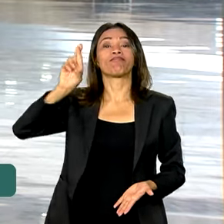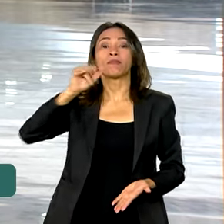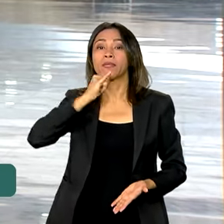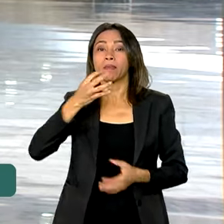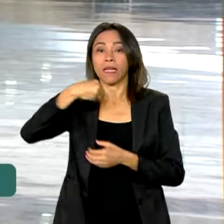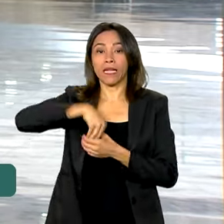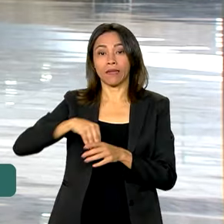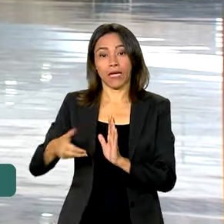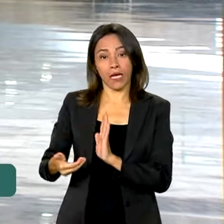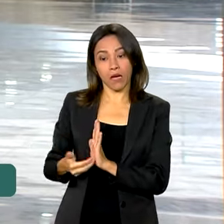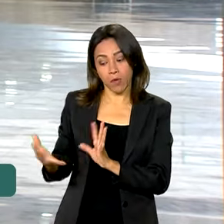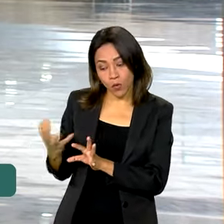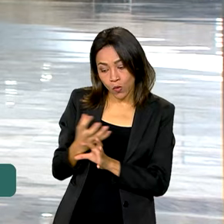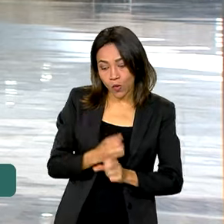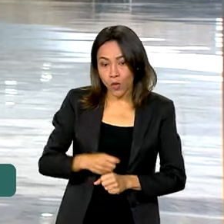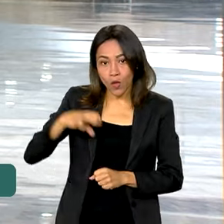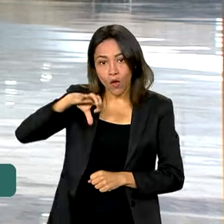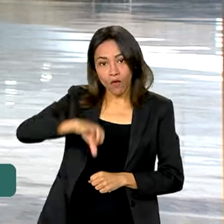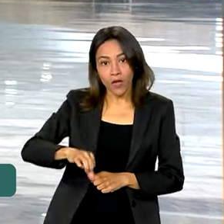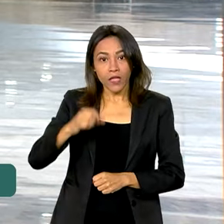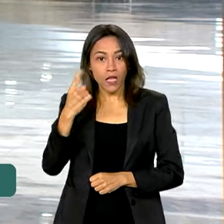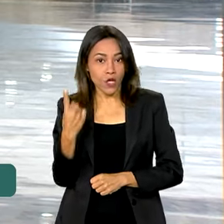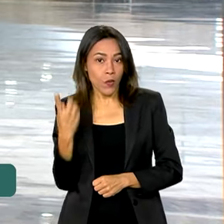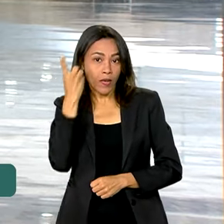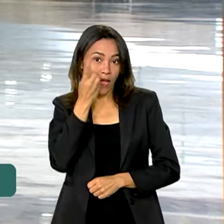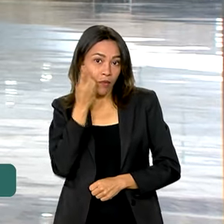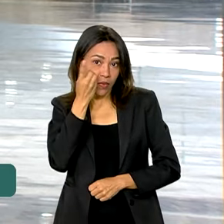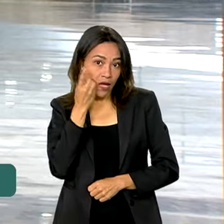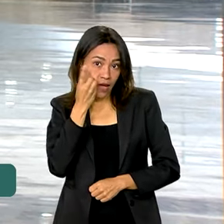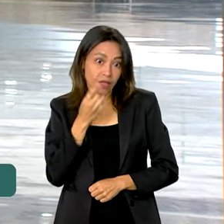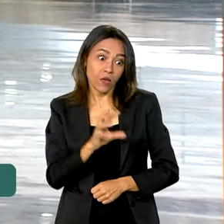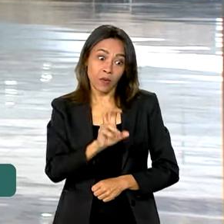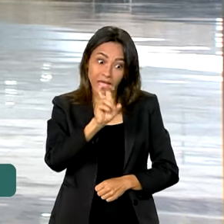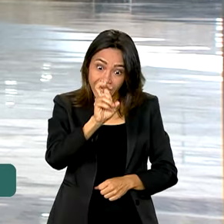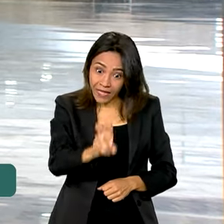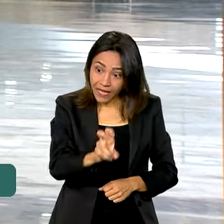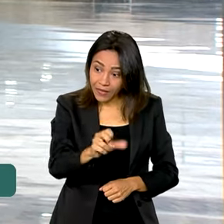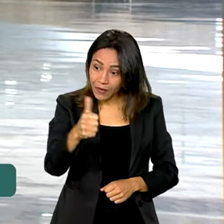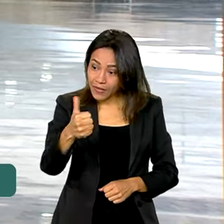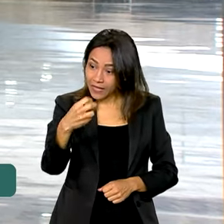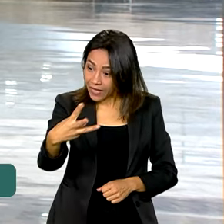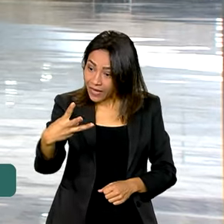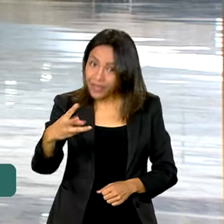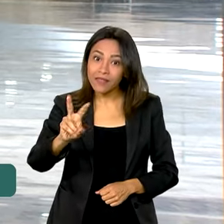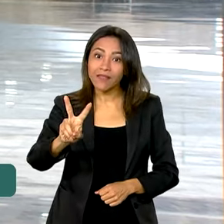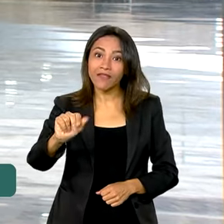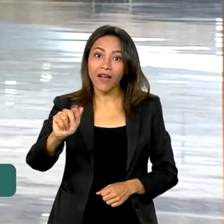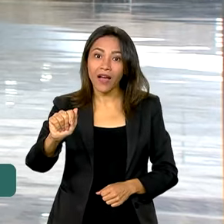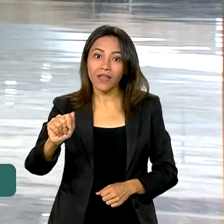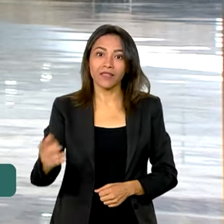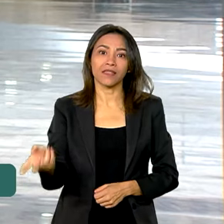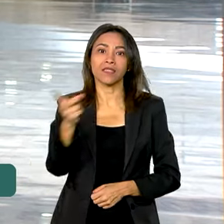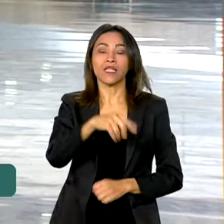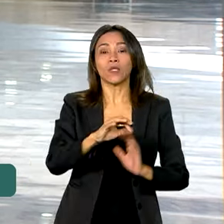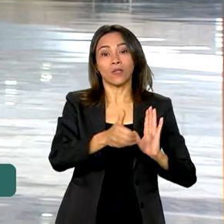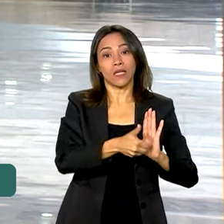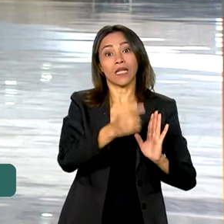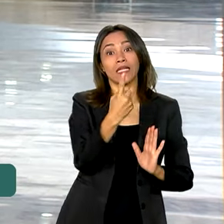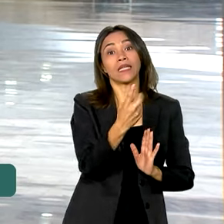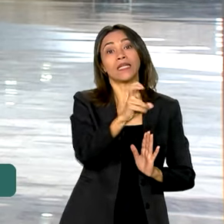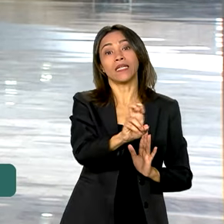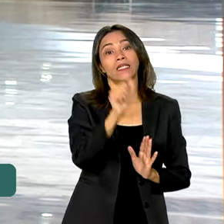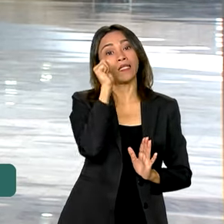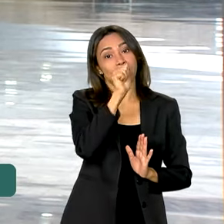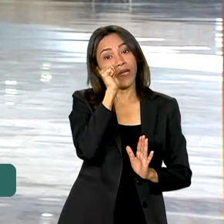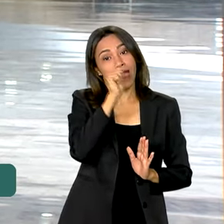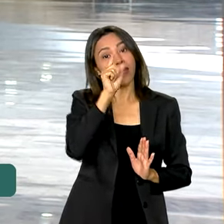por exemplo, são 91 deputadas e meio a 513 vagas. Já no Senado Federal, são 15 mulheres que ocupam o